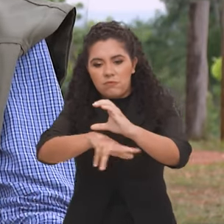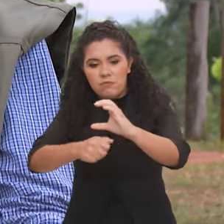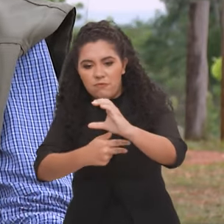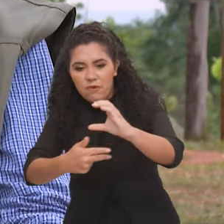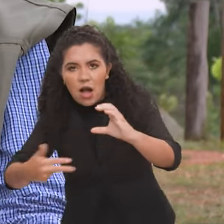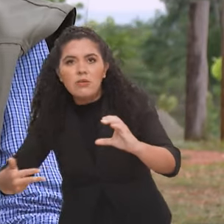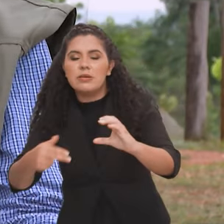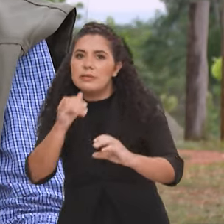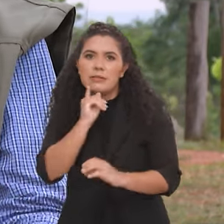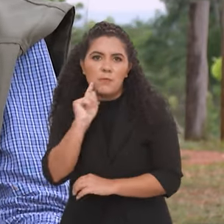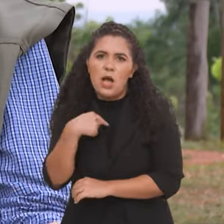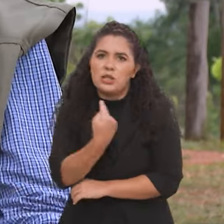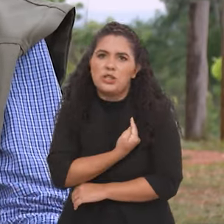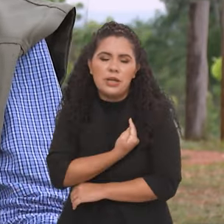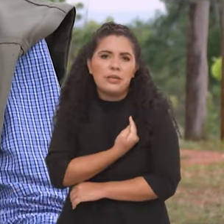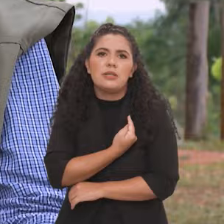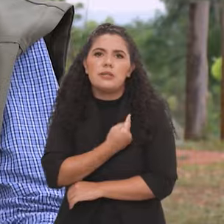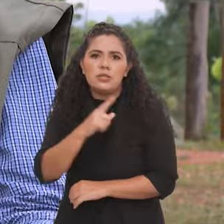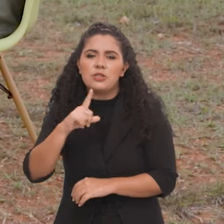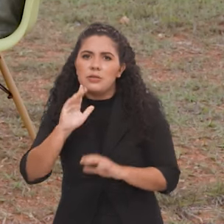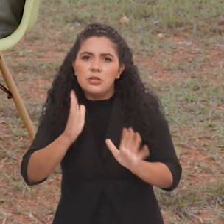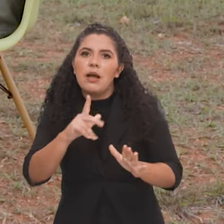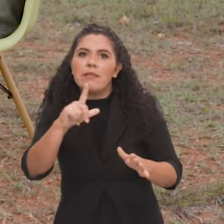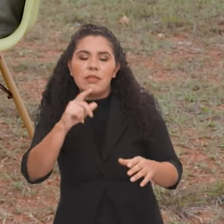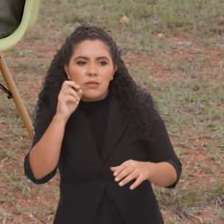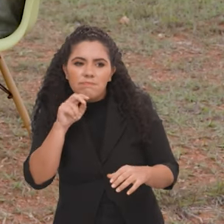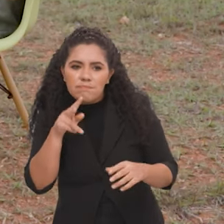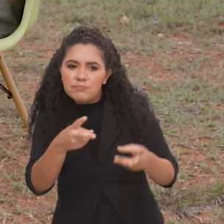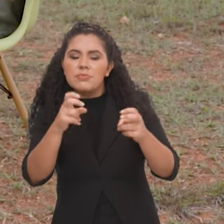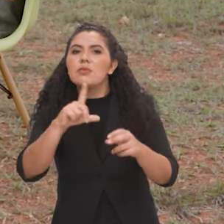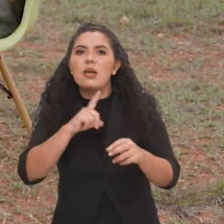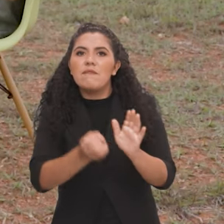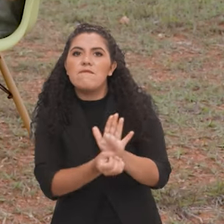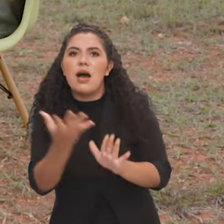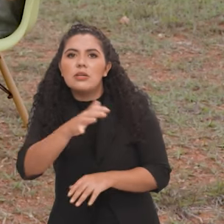ocorrência de várias, de onças, de vários animais.